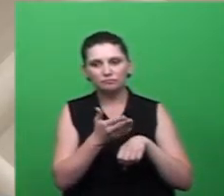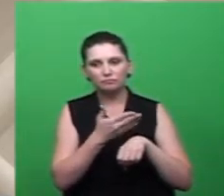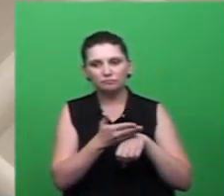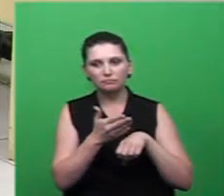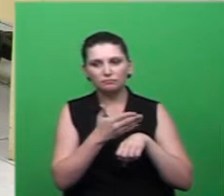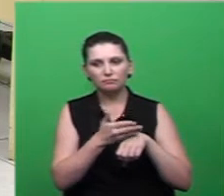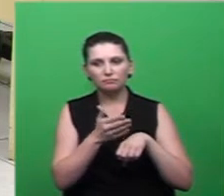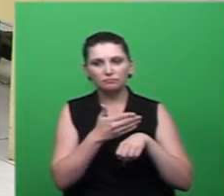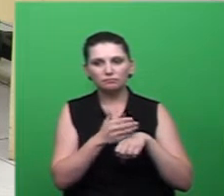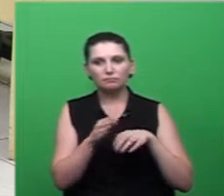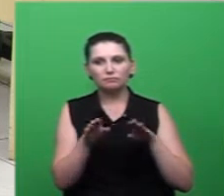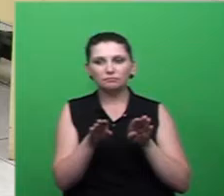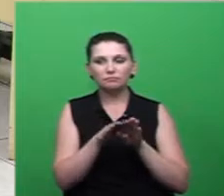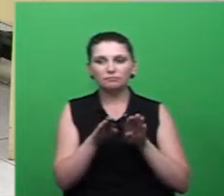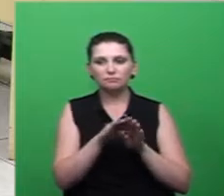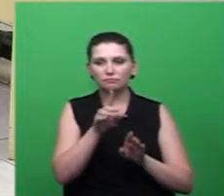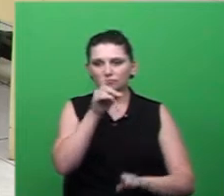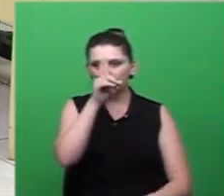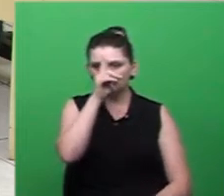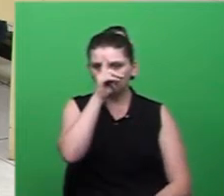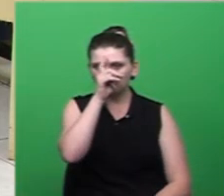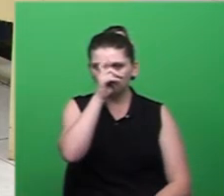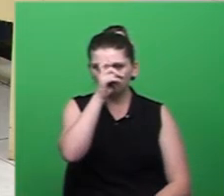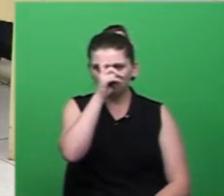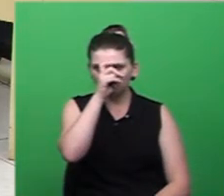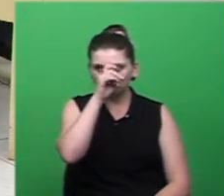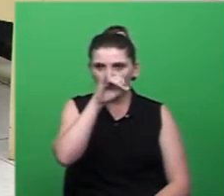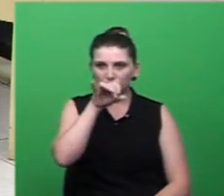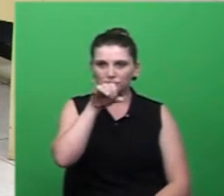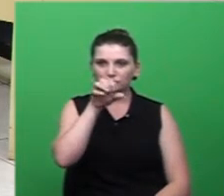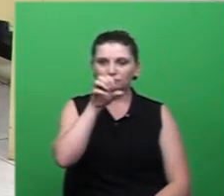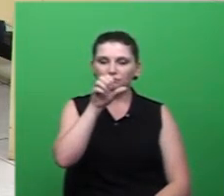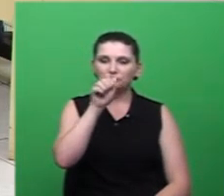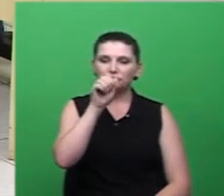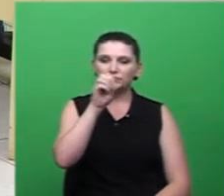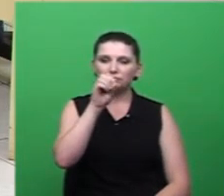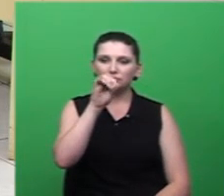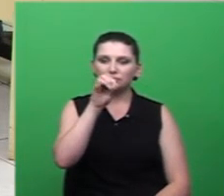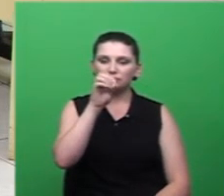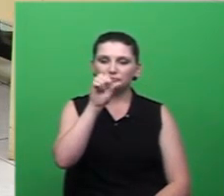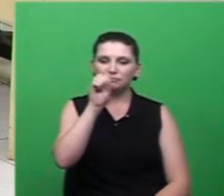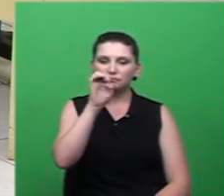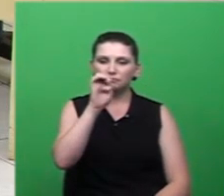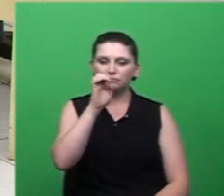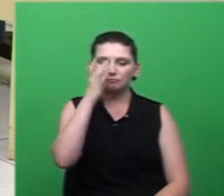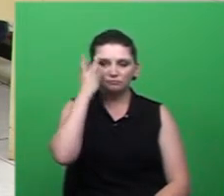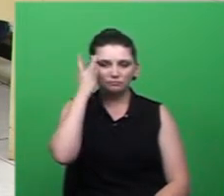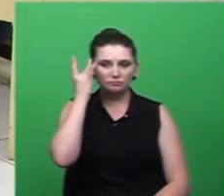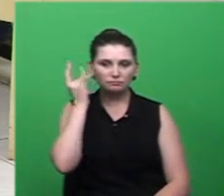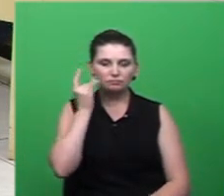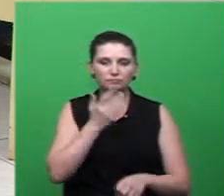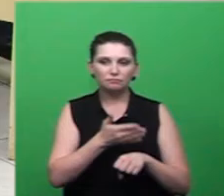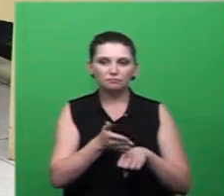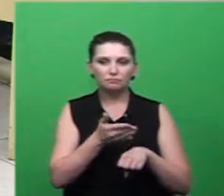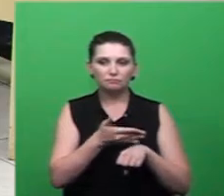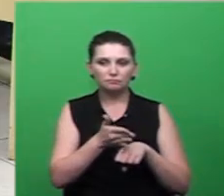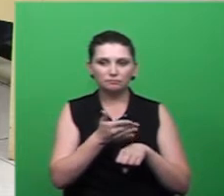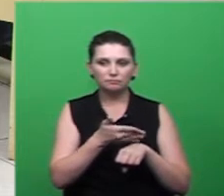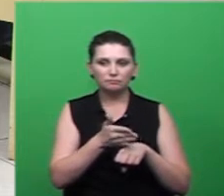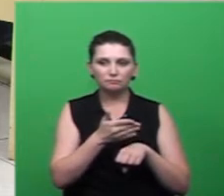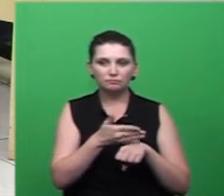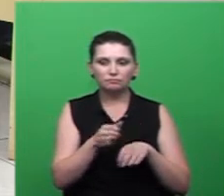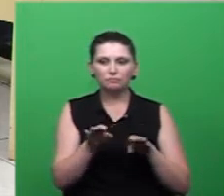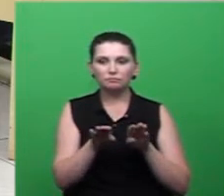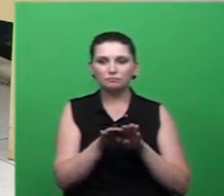José que é o nosso principal fornecedor de saúde serão treinados amanhã como complemento e nós